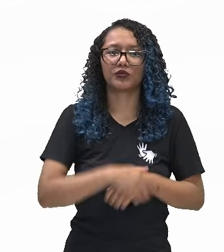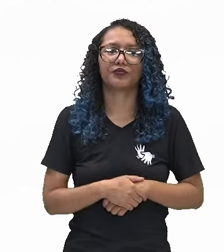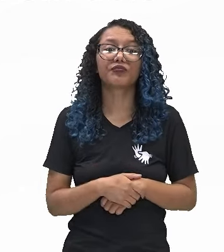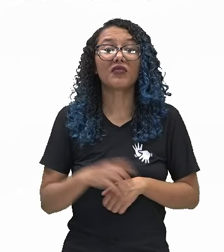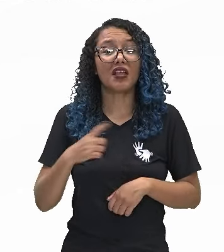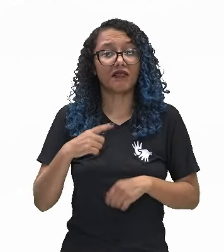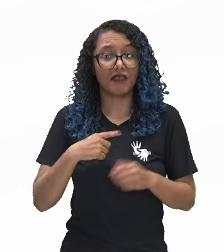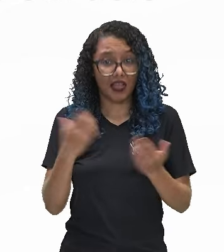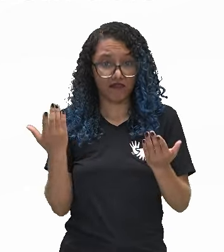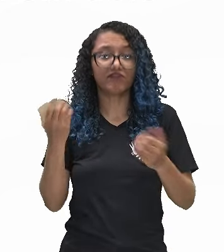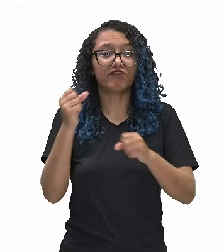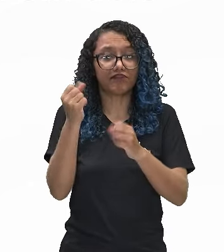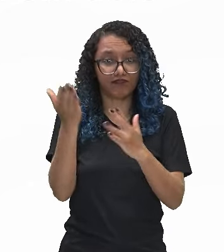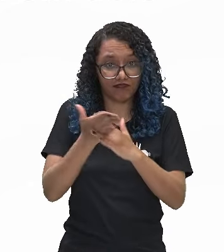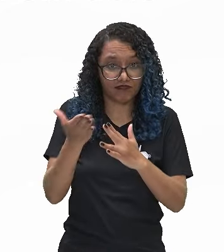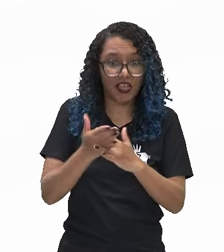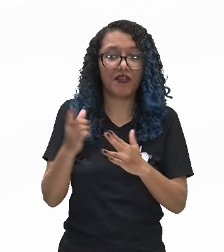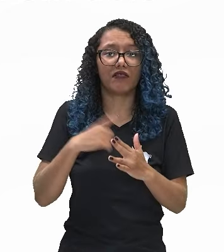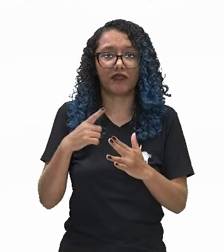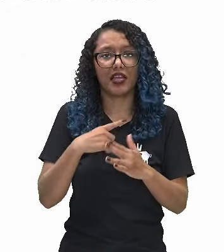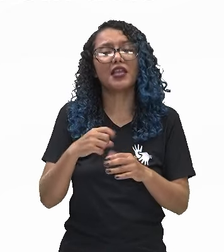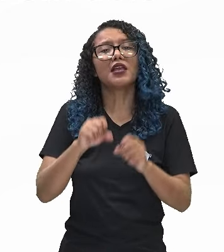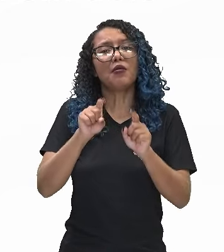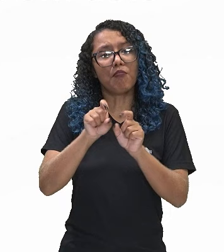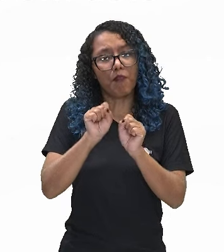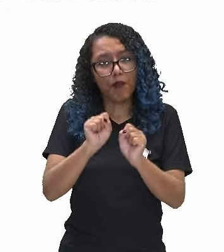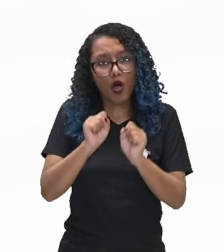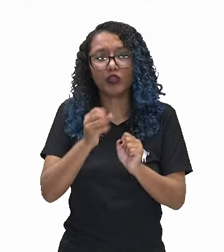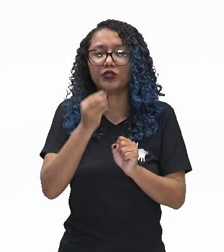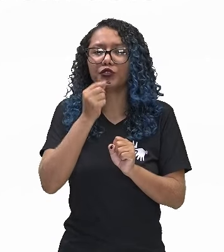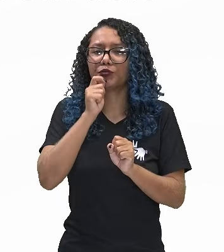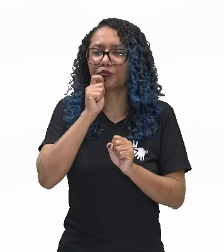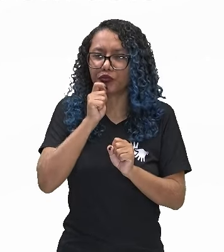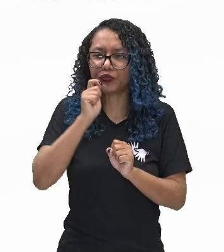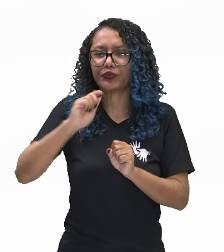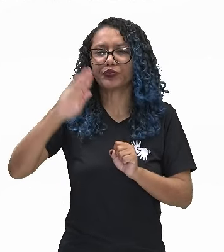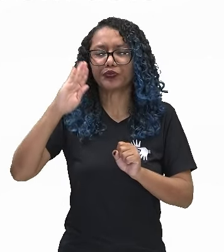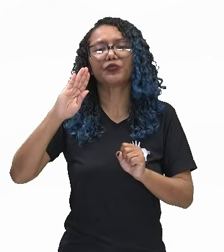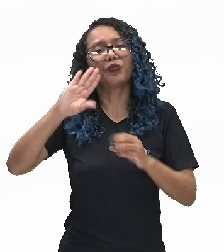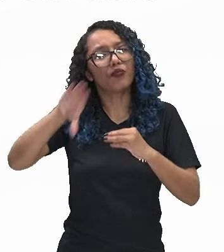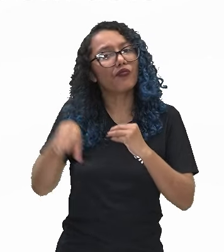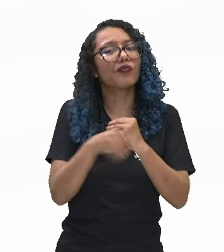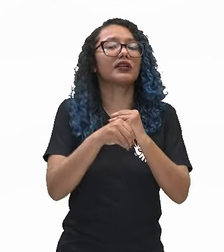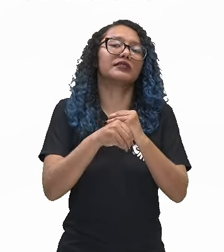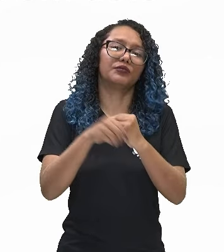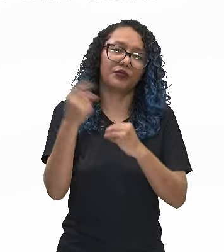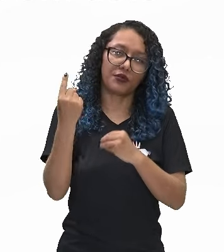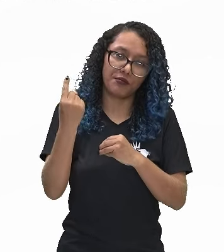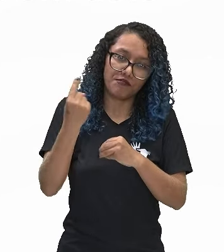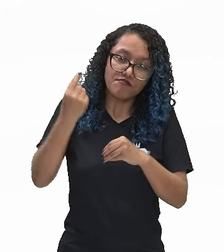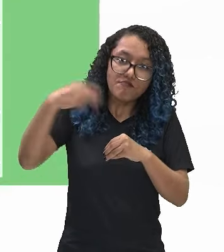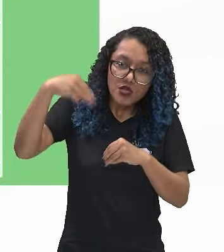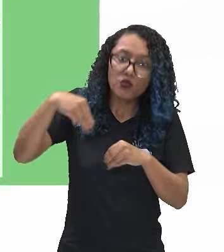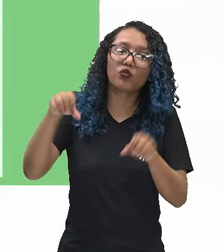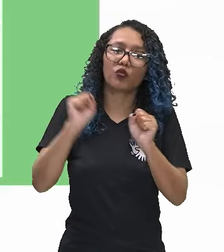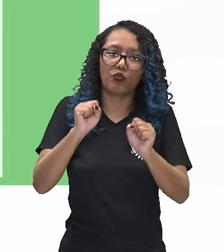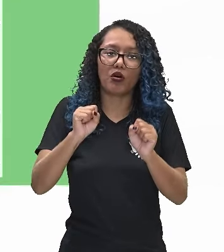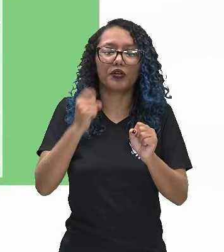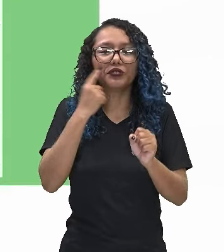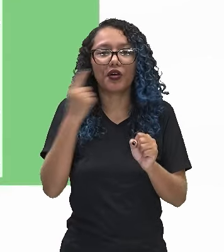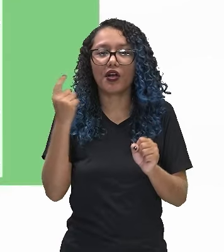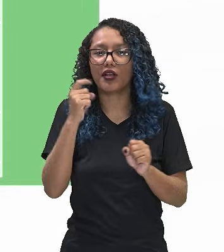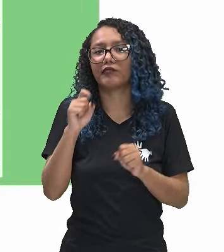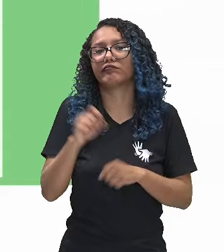árbitro. Então, nós observamos depois uma ilustração de um campo de futebol, onde nós vimos as